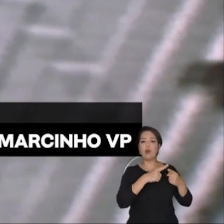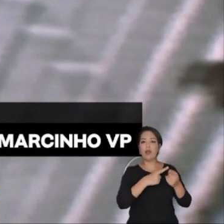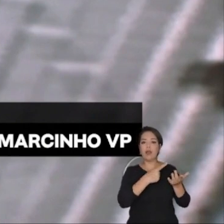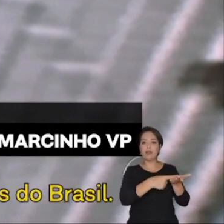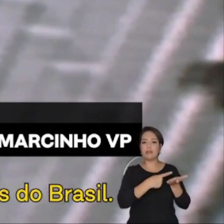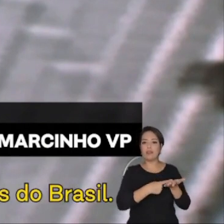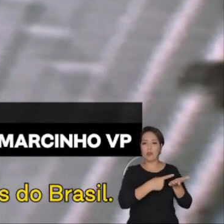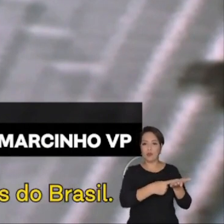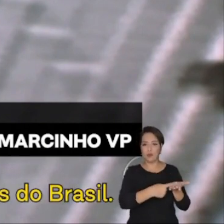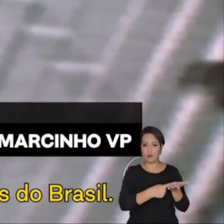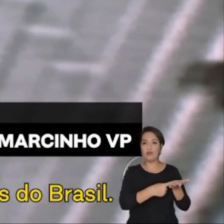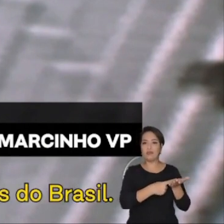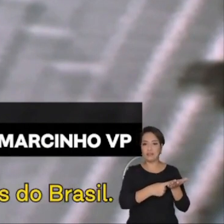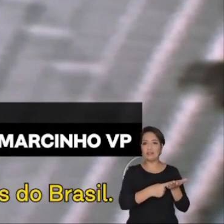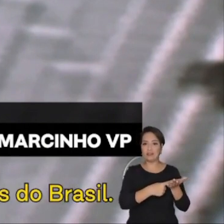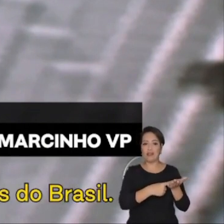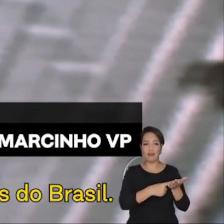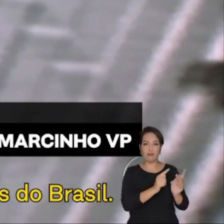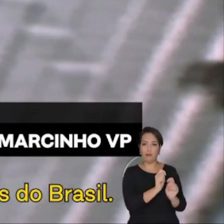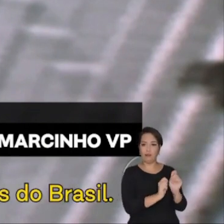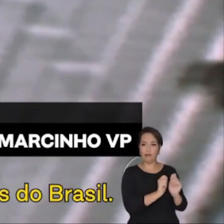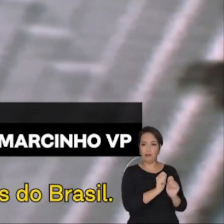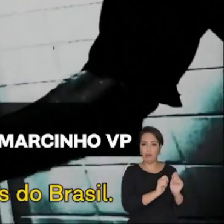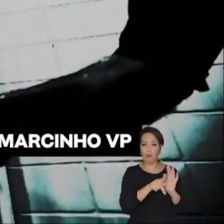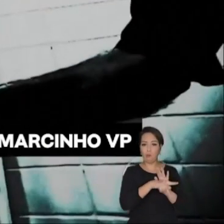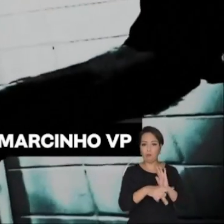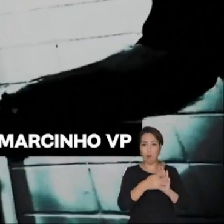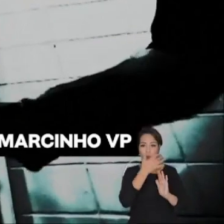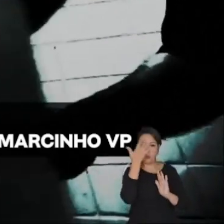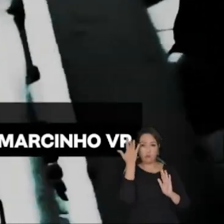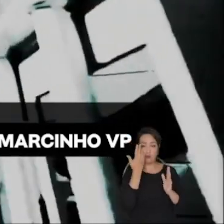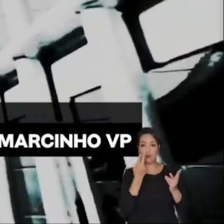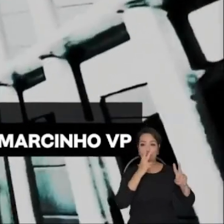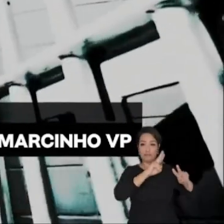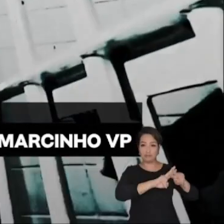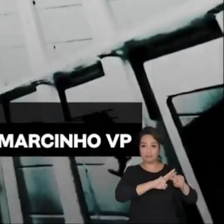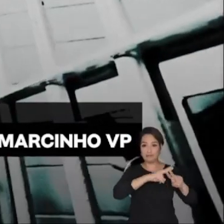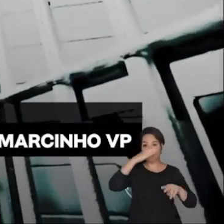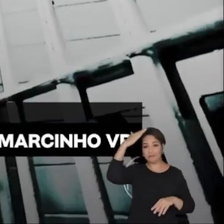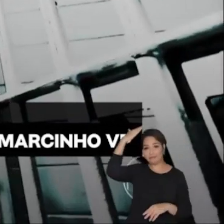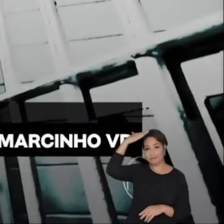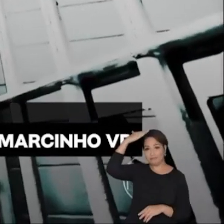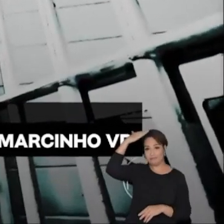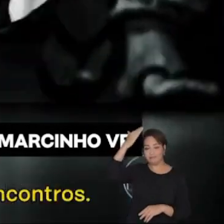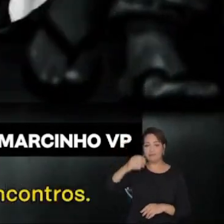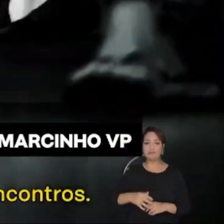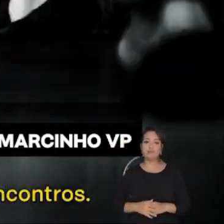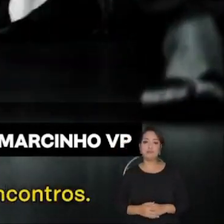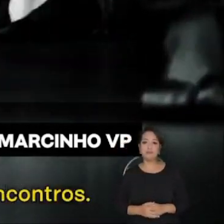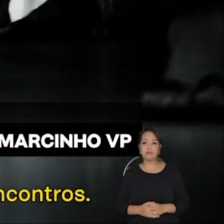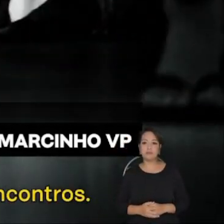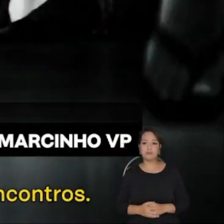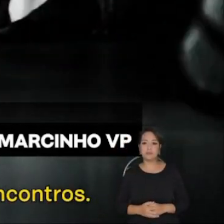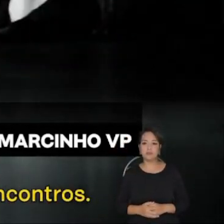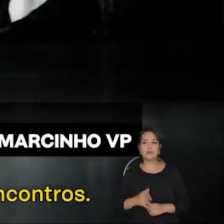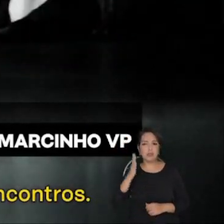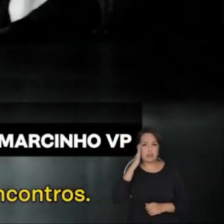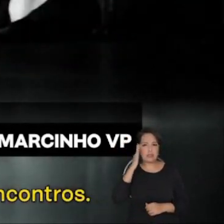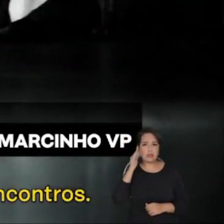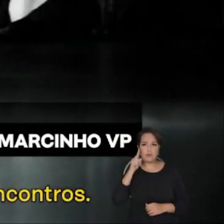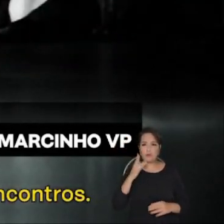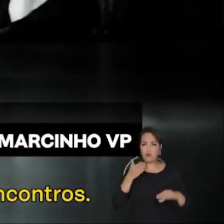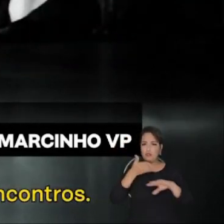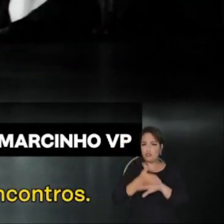negociar acordos com alguns dos traficantes mais perigosos do Brasil. O Fantástico teve acesso com exclusividade